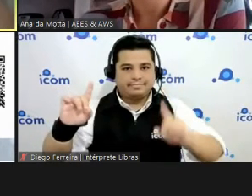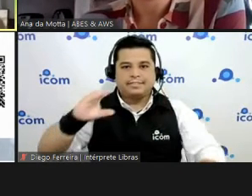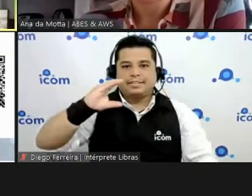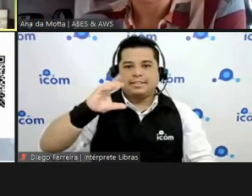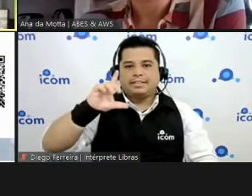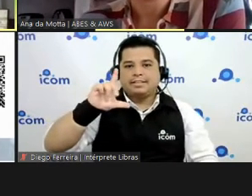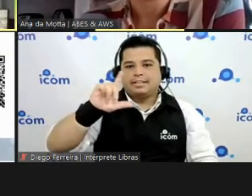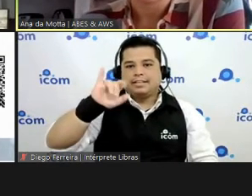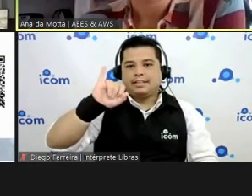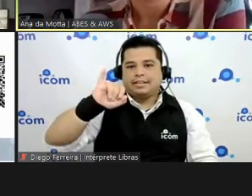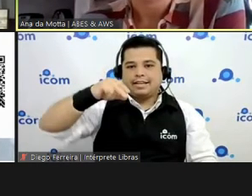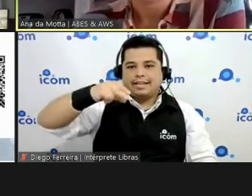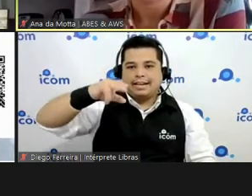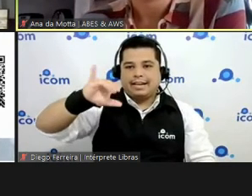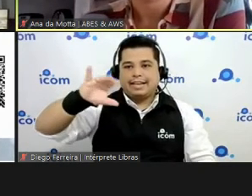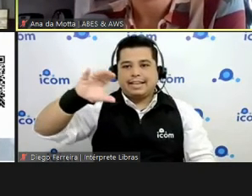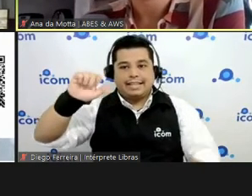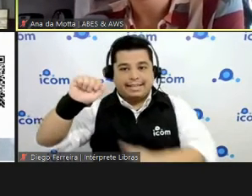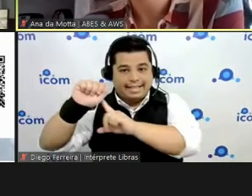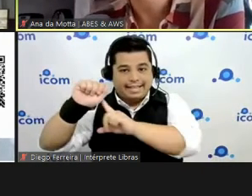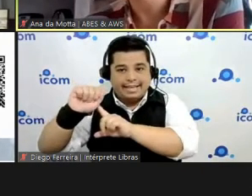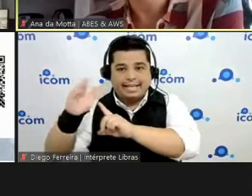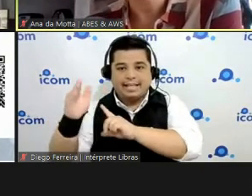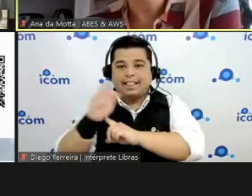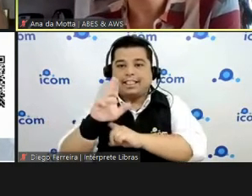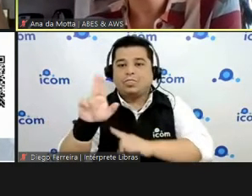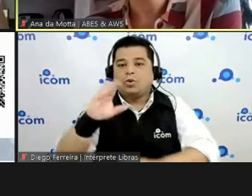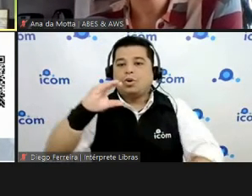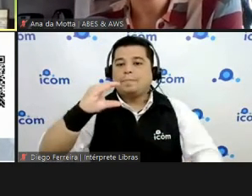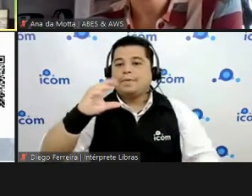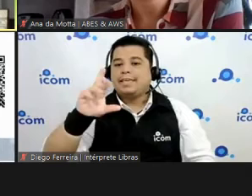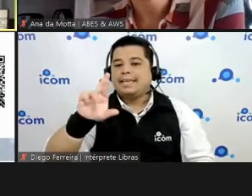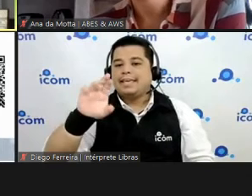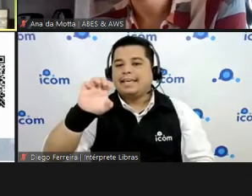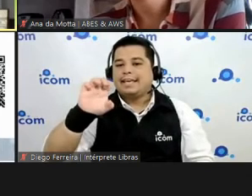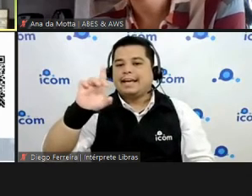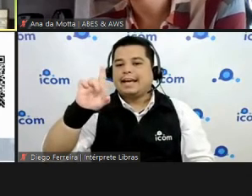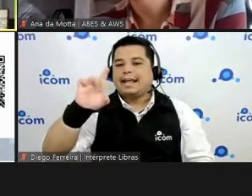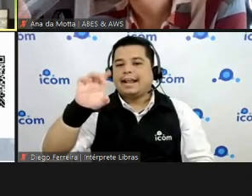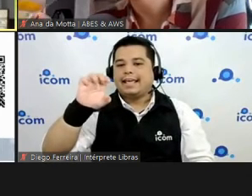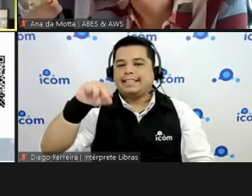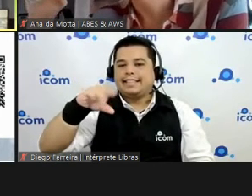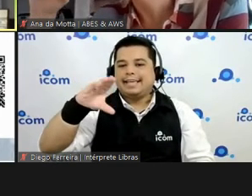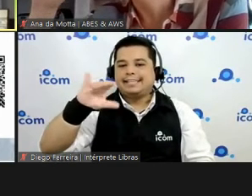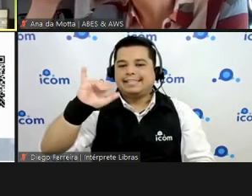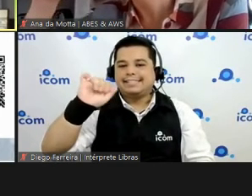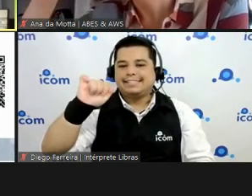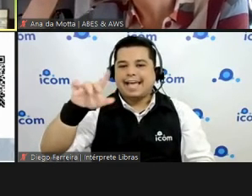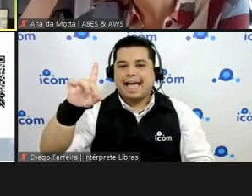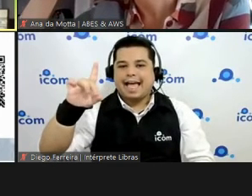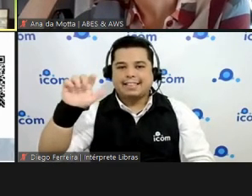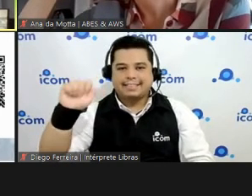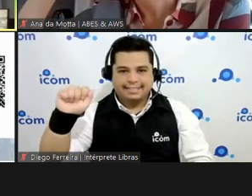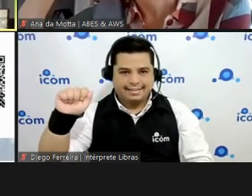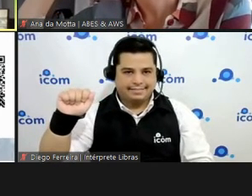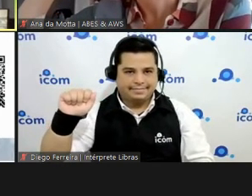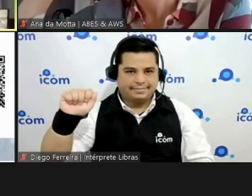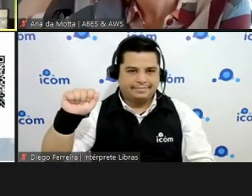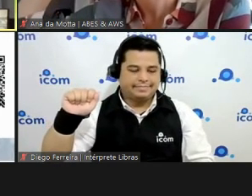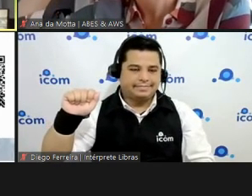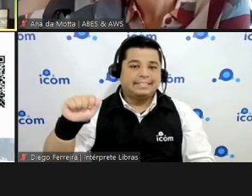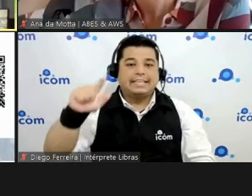credenciada credenciada a gente credencia todas e o usuário vai escolher